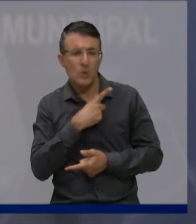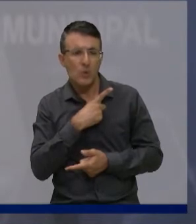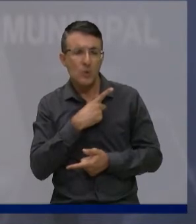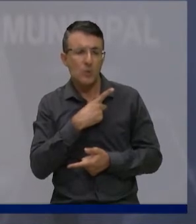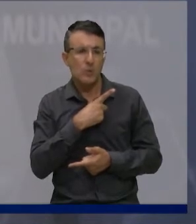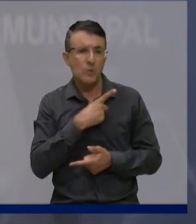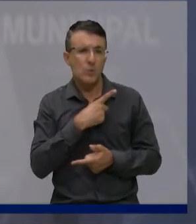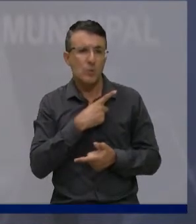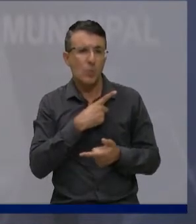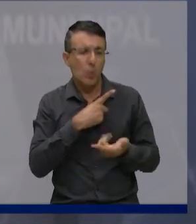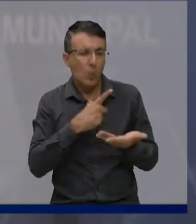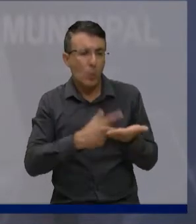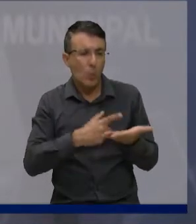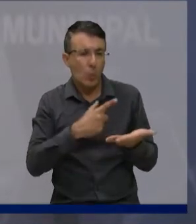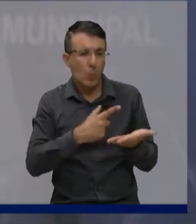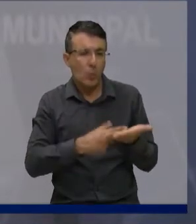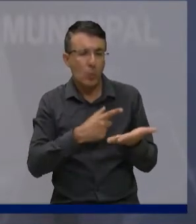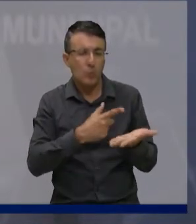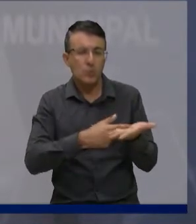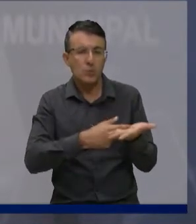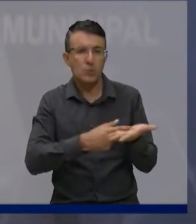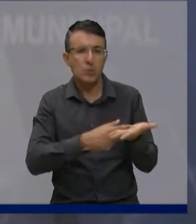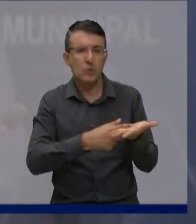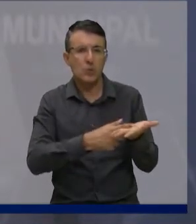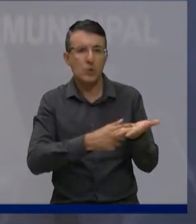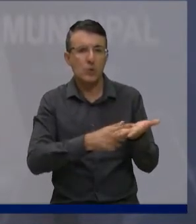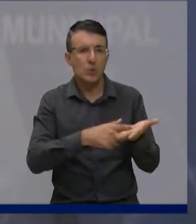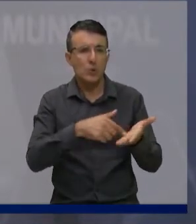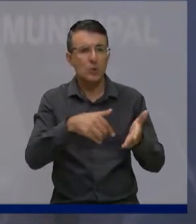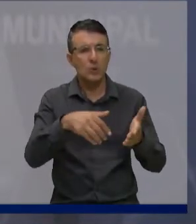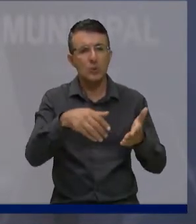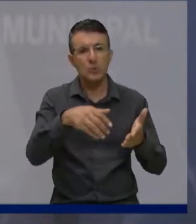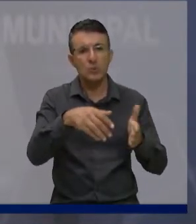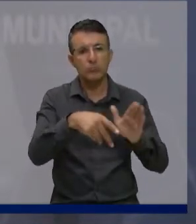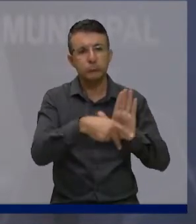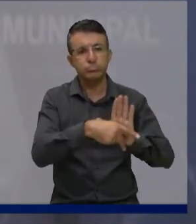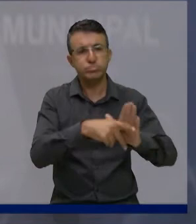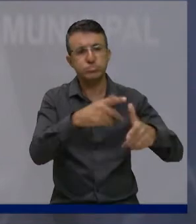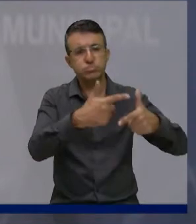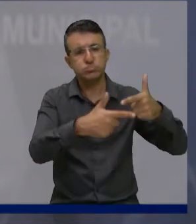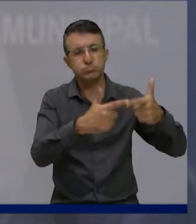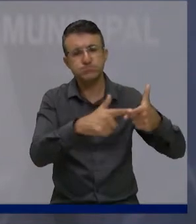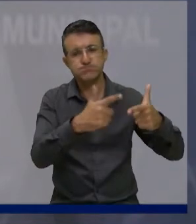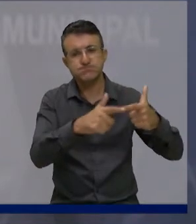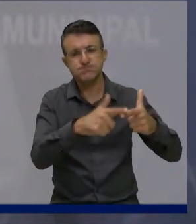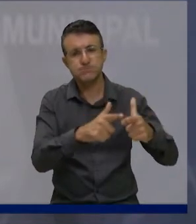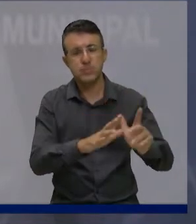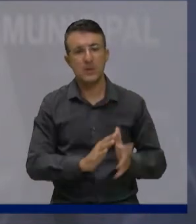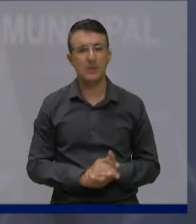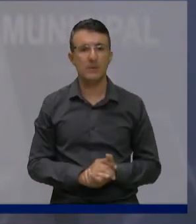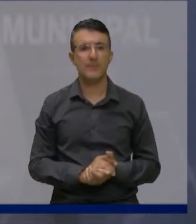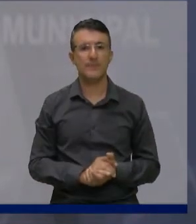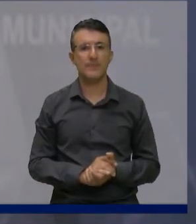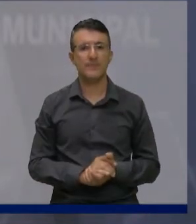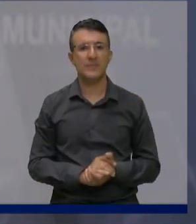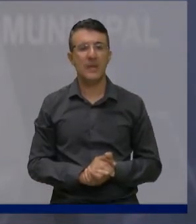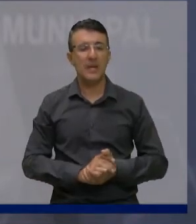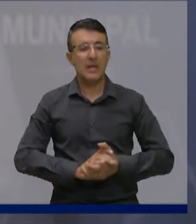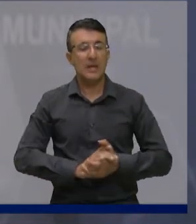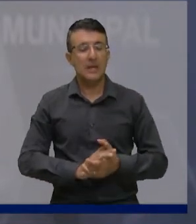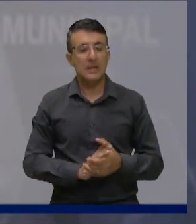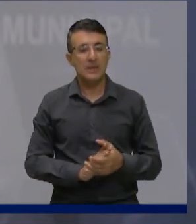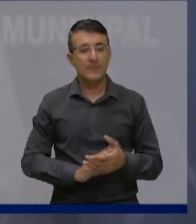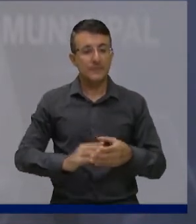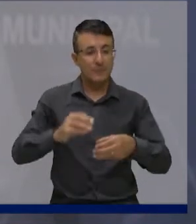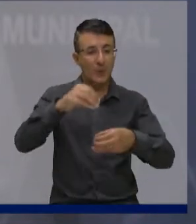Mas, antes de falar disso, eu quero só apenas, dentro da questão do requerimento que foi falado aqui, dizer o seguinte,